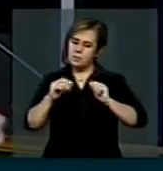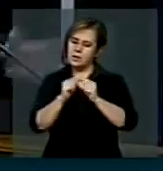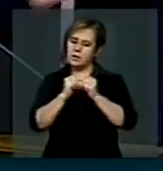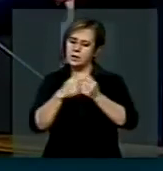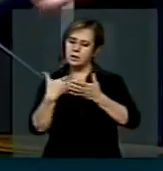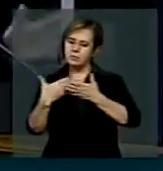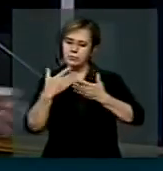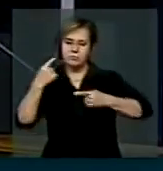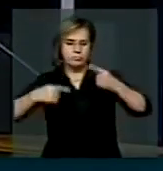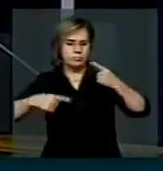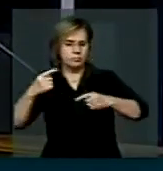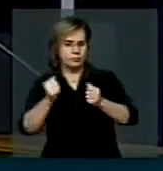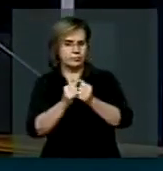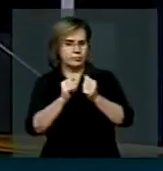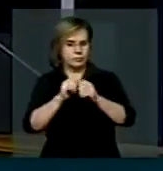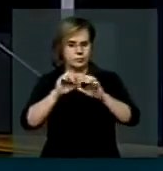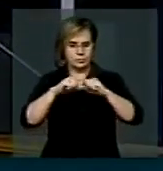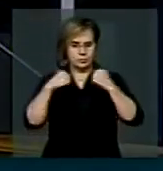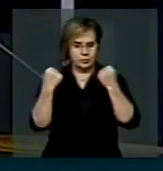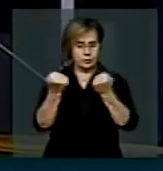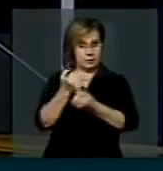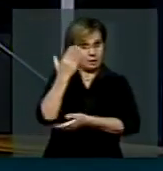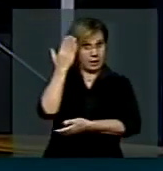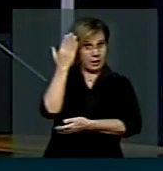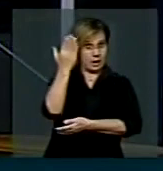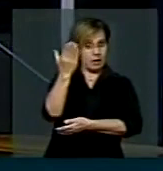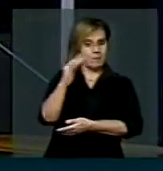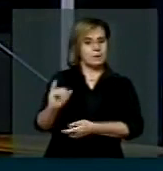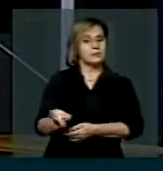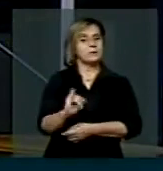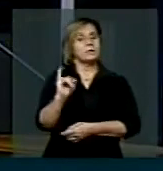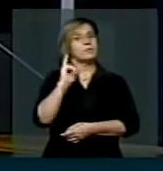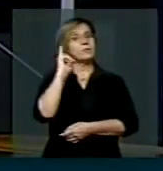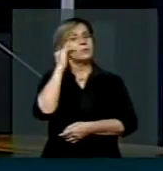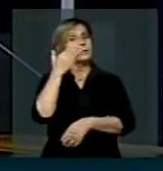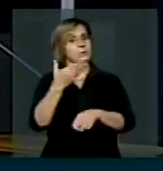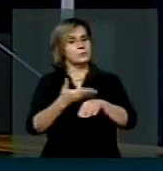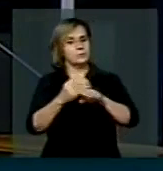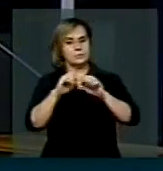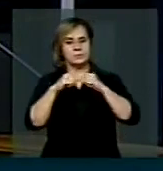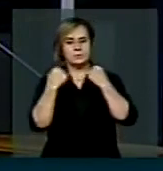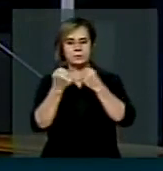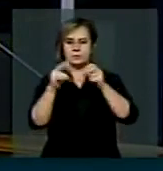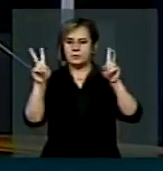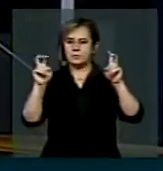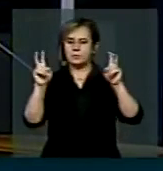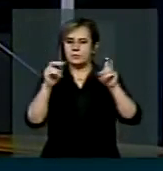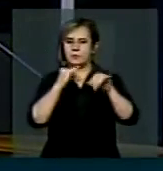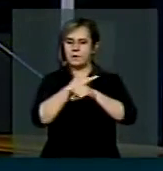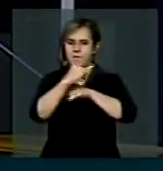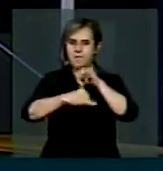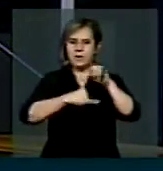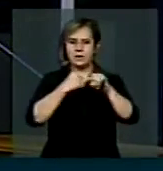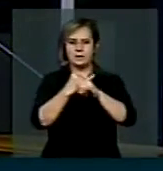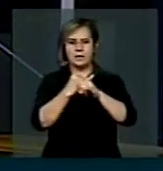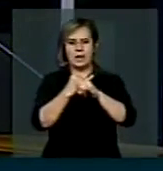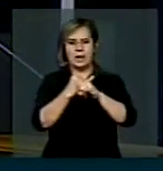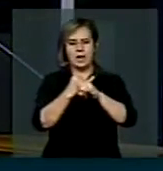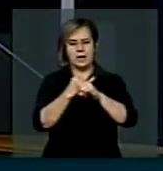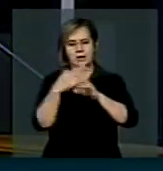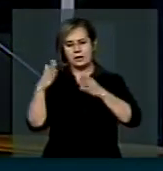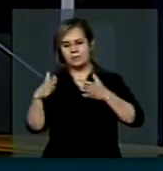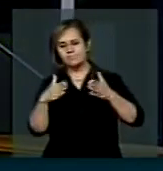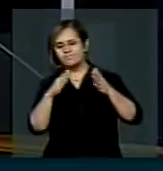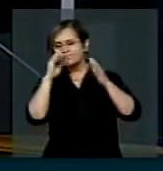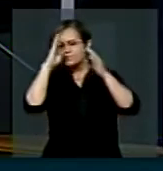apreciação durante o seminário lá. Ah, mas o importante no seminário, neste painel denominado Banda Larga, a hipopéia